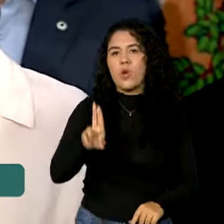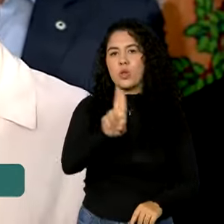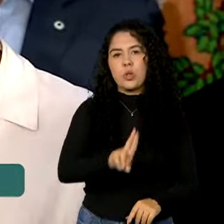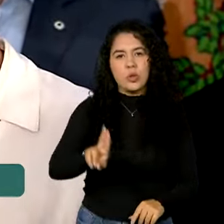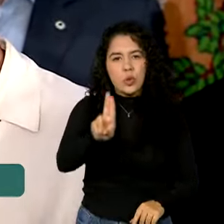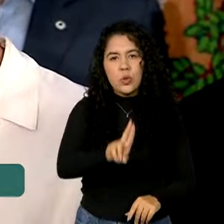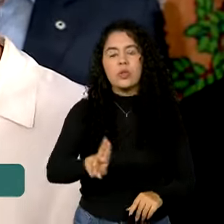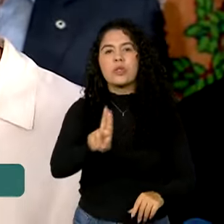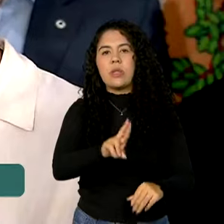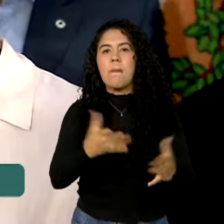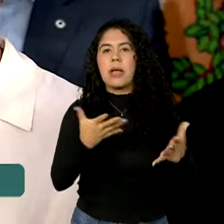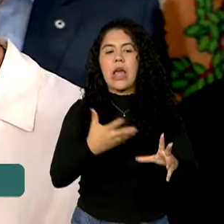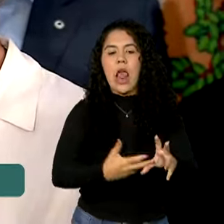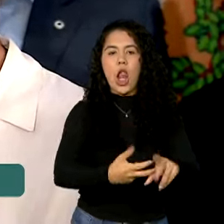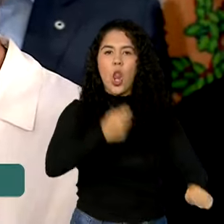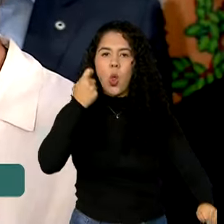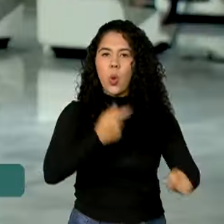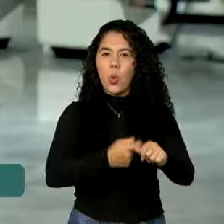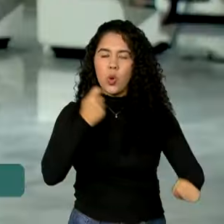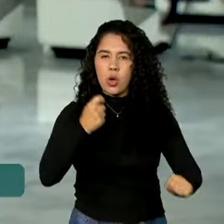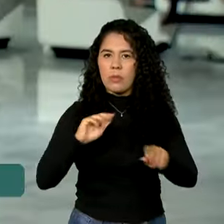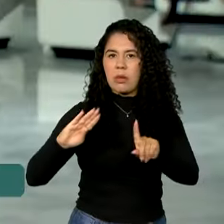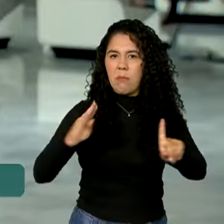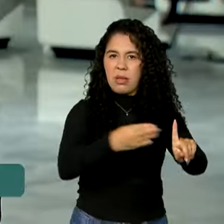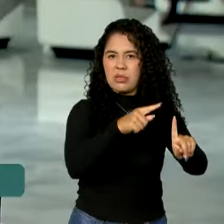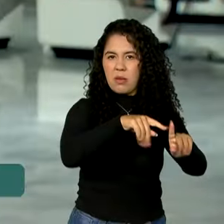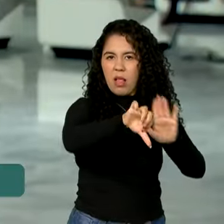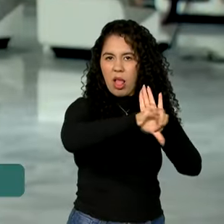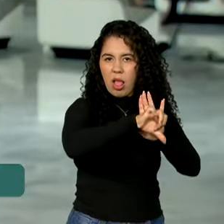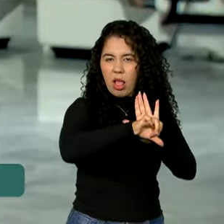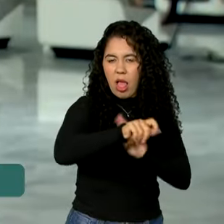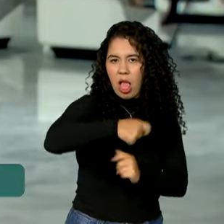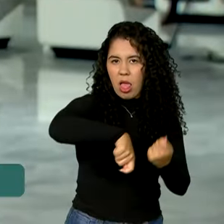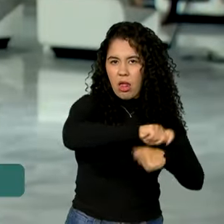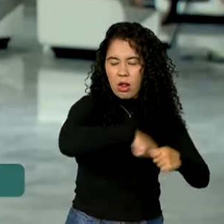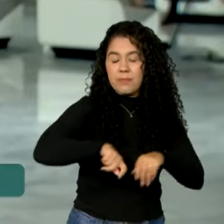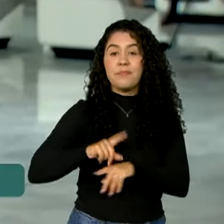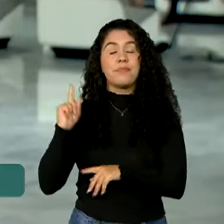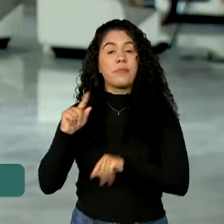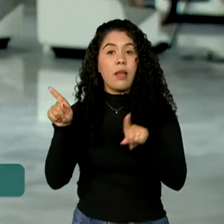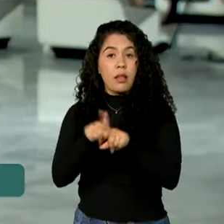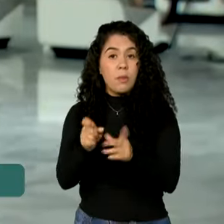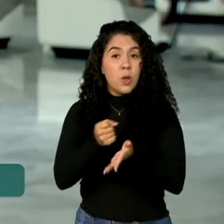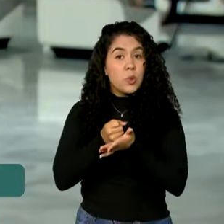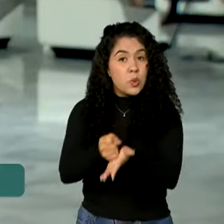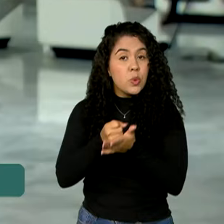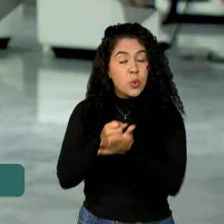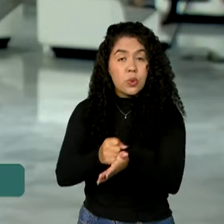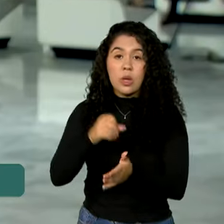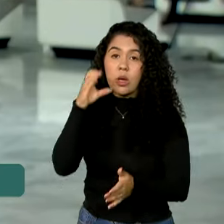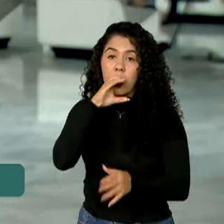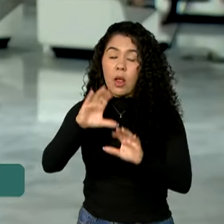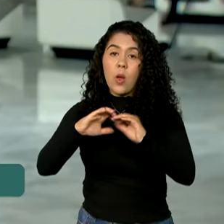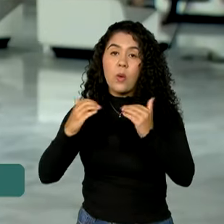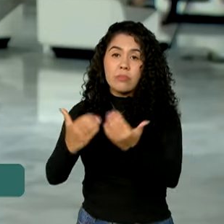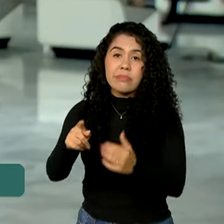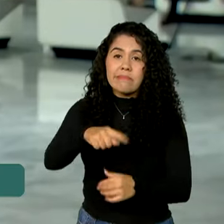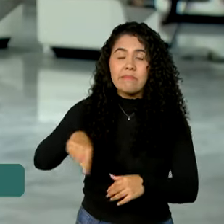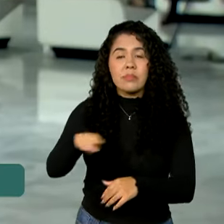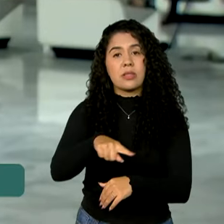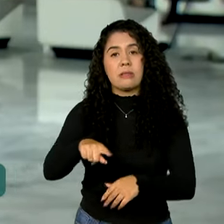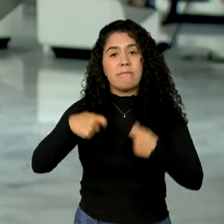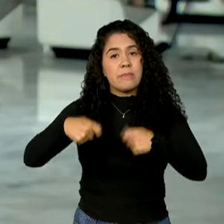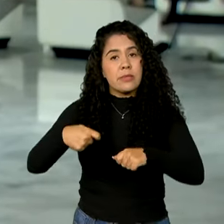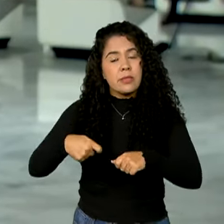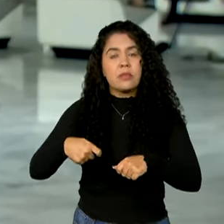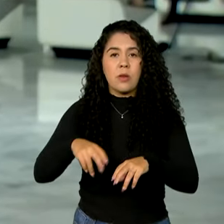aferição de lucro para os criminosos. O encontro também discutiu socorro às populações diretamente afetadas pelo fogo